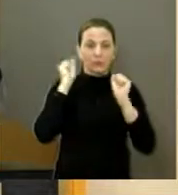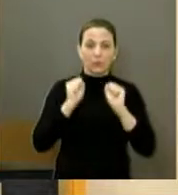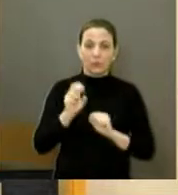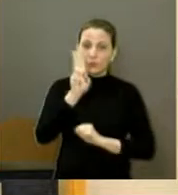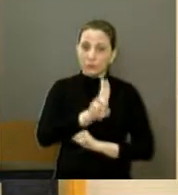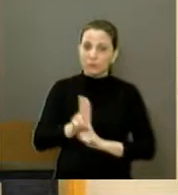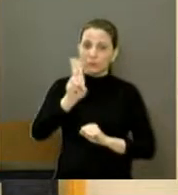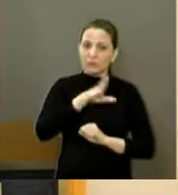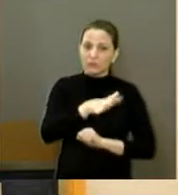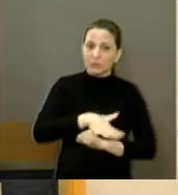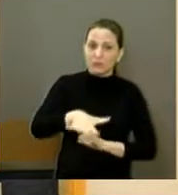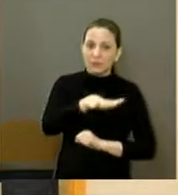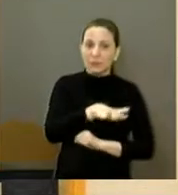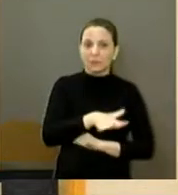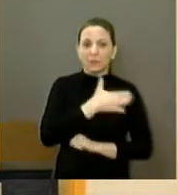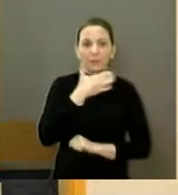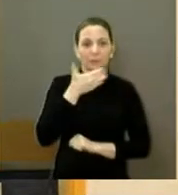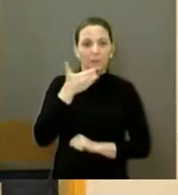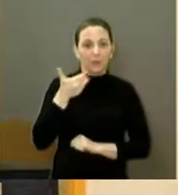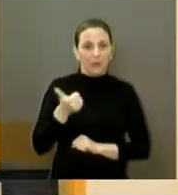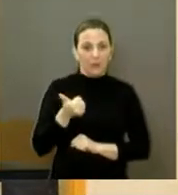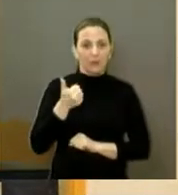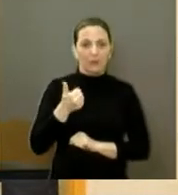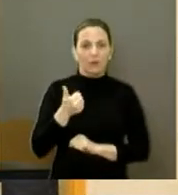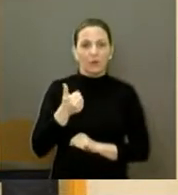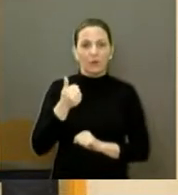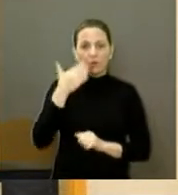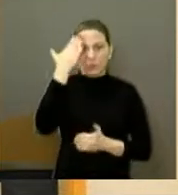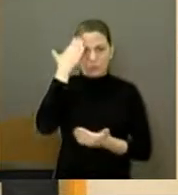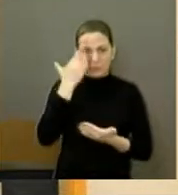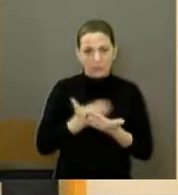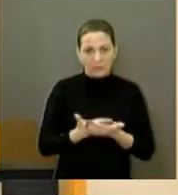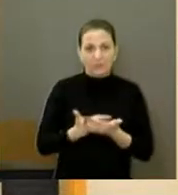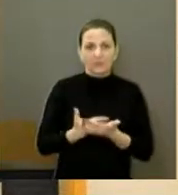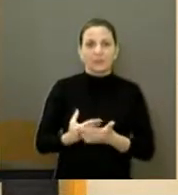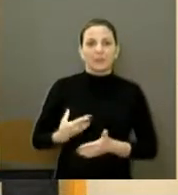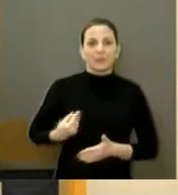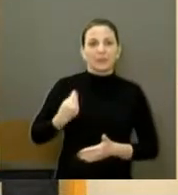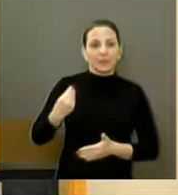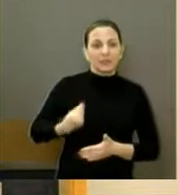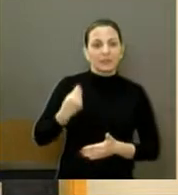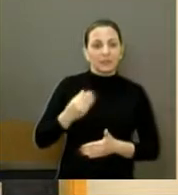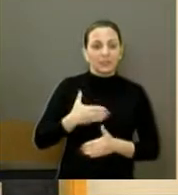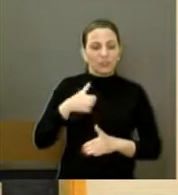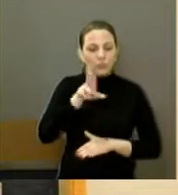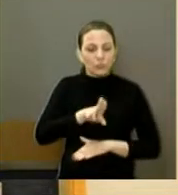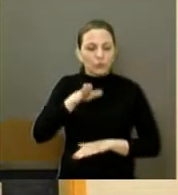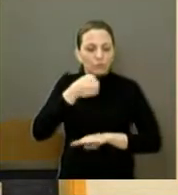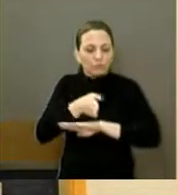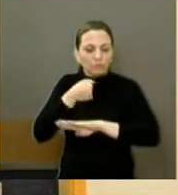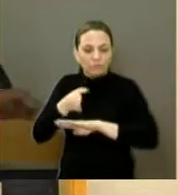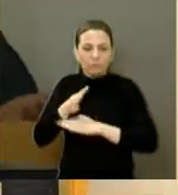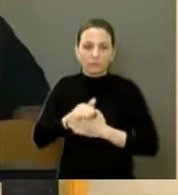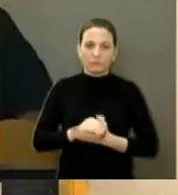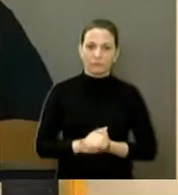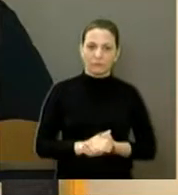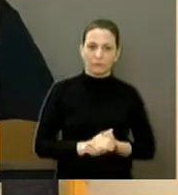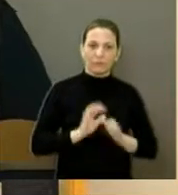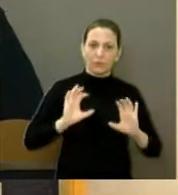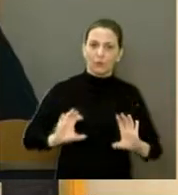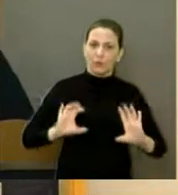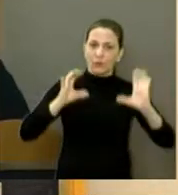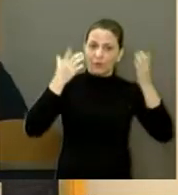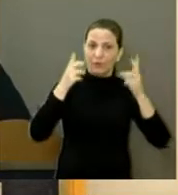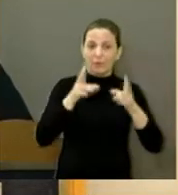usufruir daquele espaço, que possam, com certeza, estar presente da ocupação. E o bom desse evento, o que eu